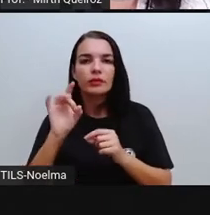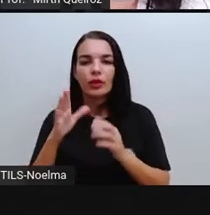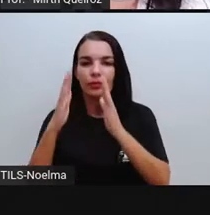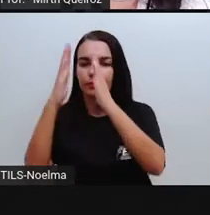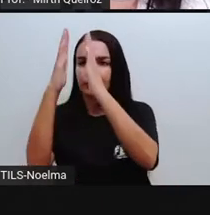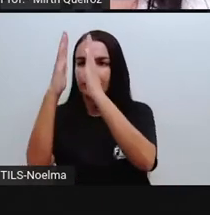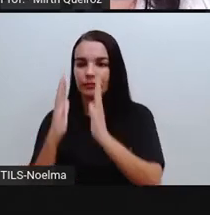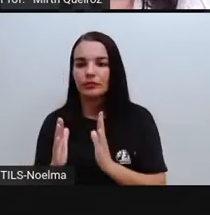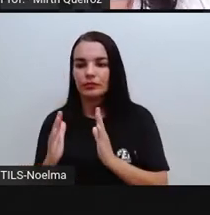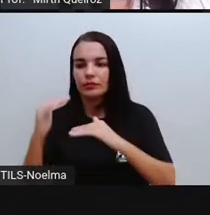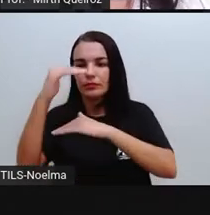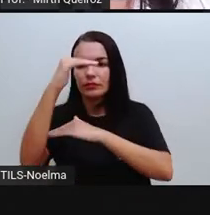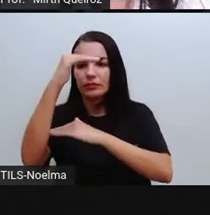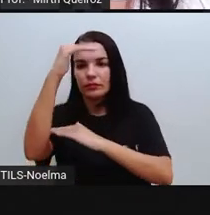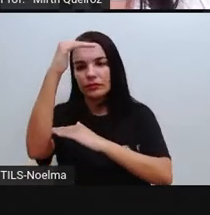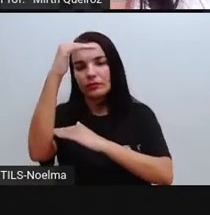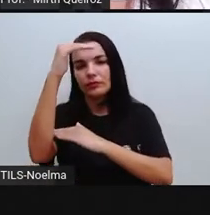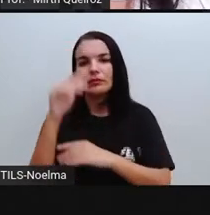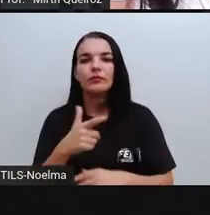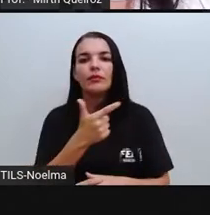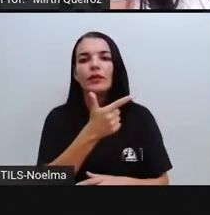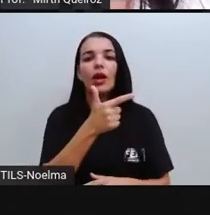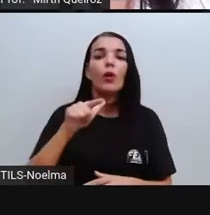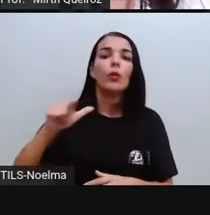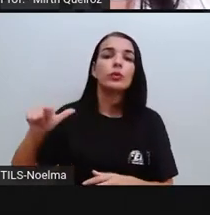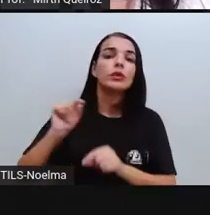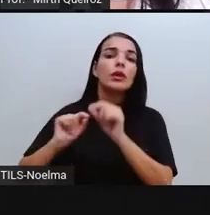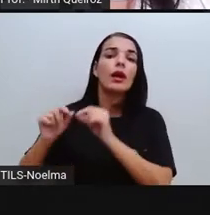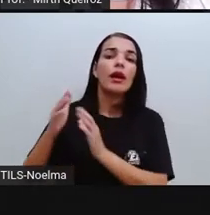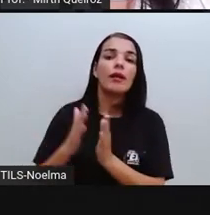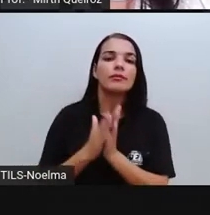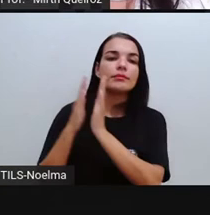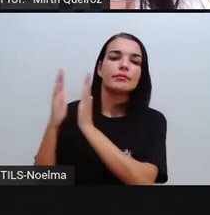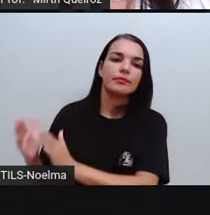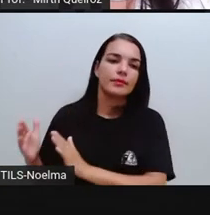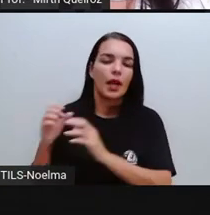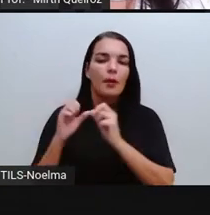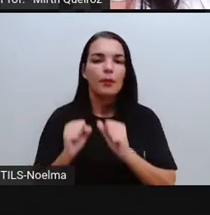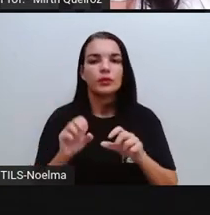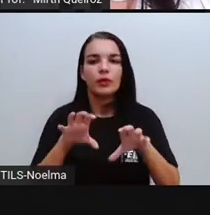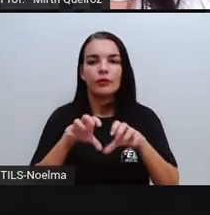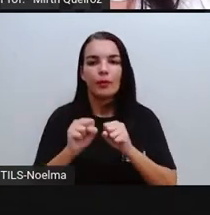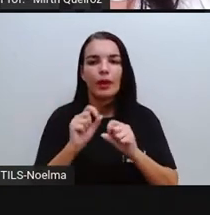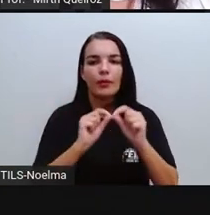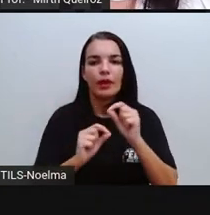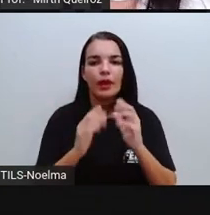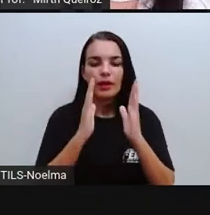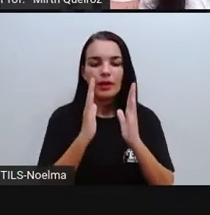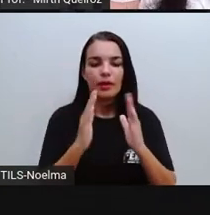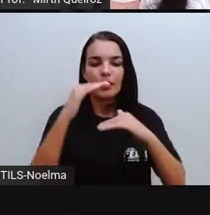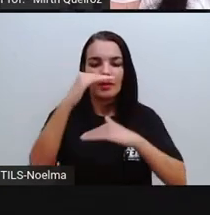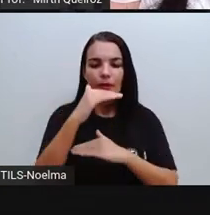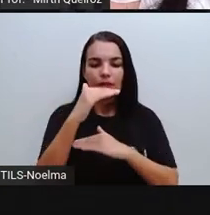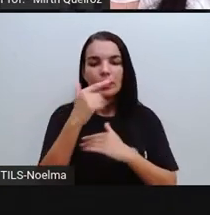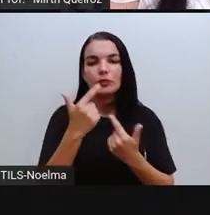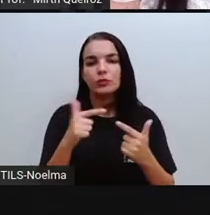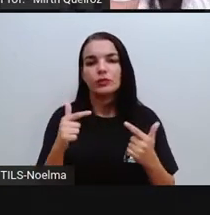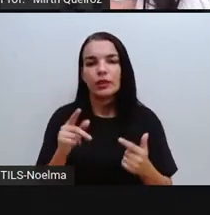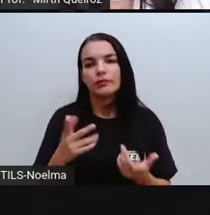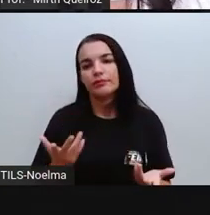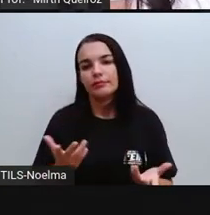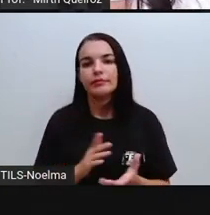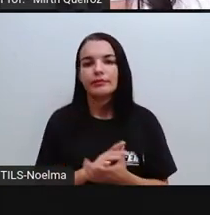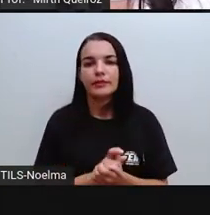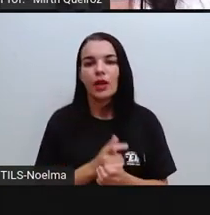E outros seria como nós temos aí no exemplo ao lado, certo? Que não é nenhuma pirâmide